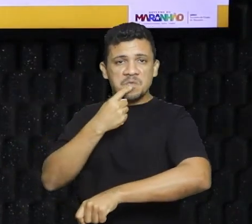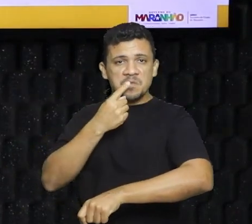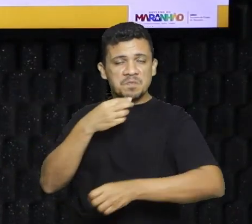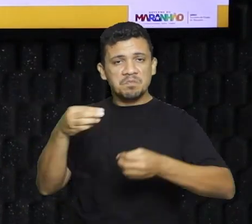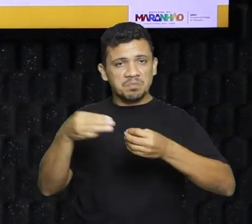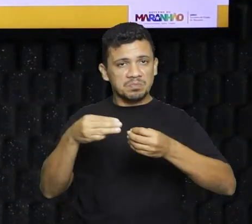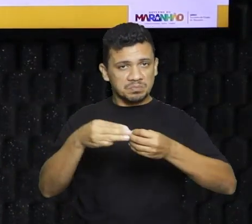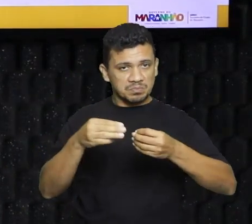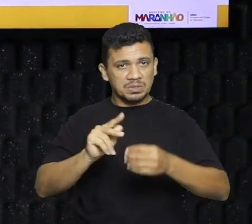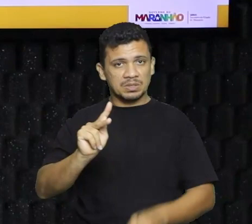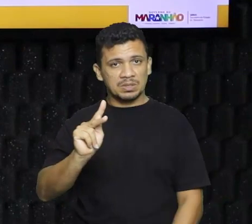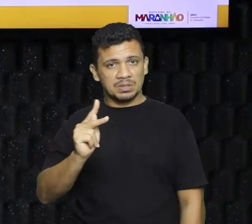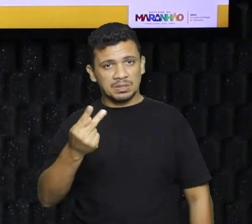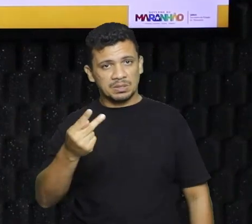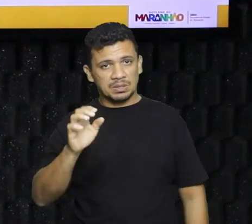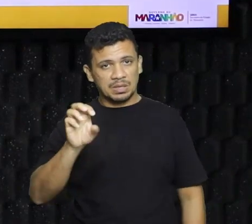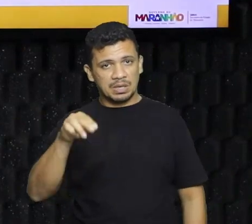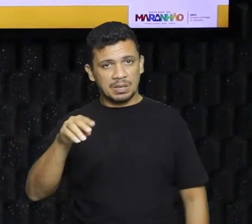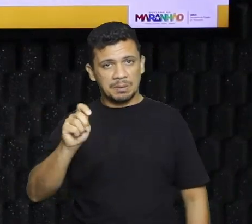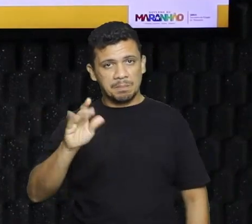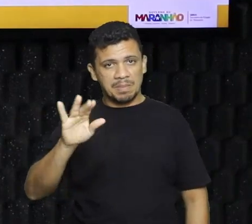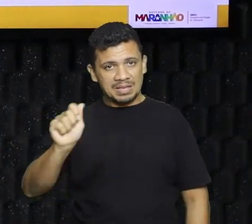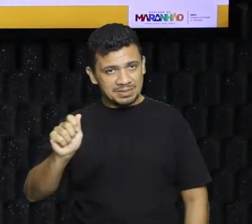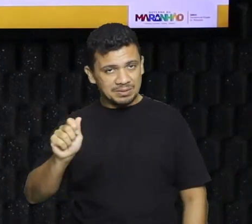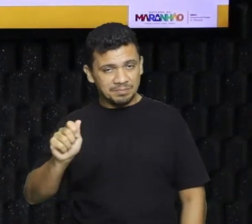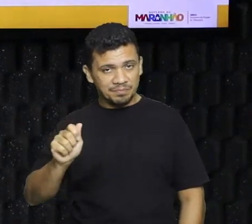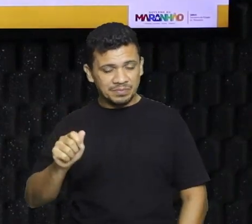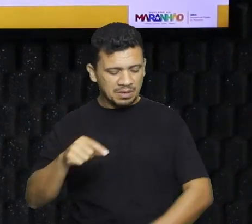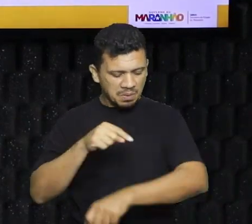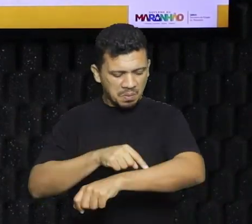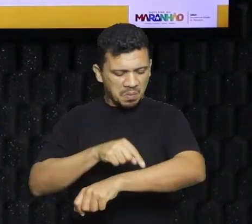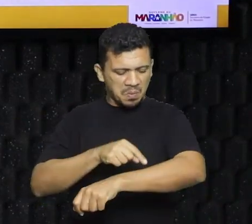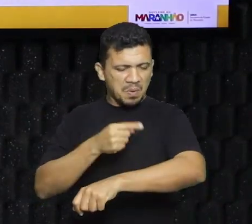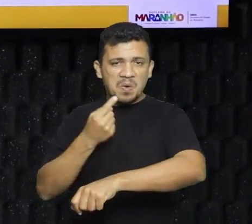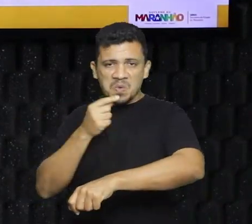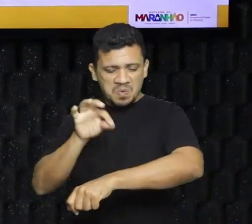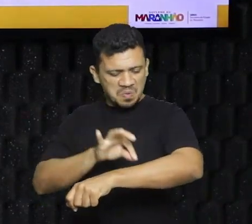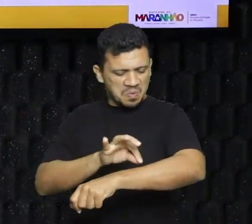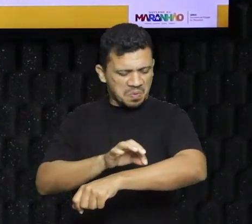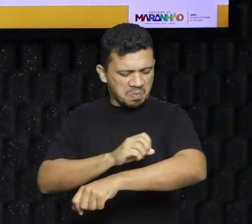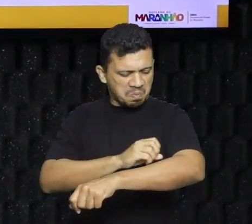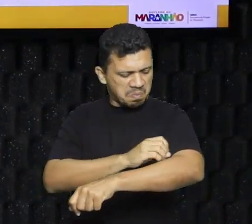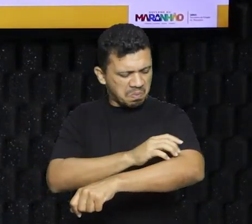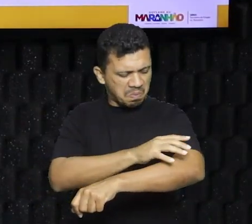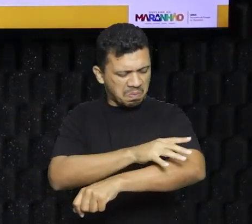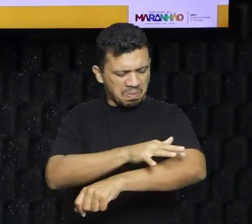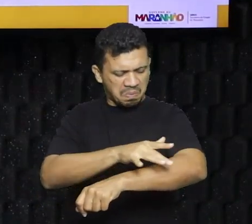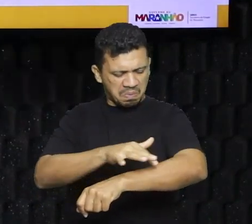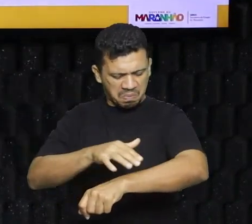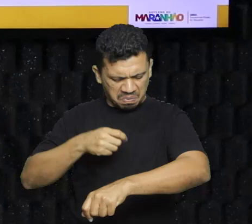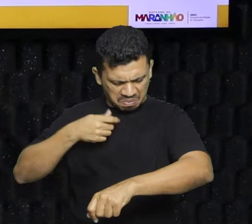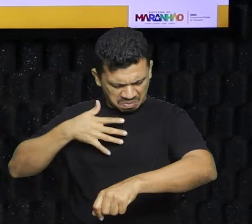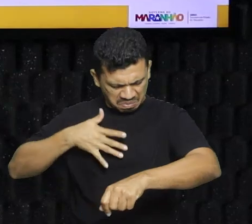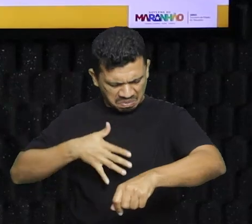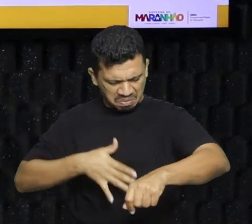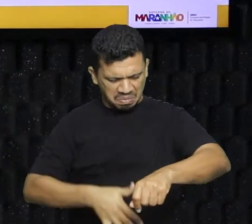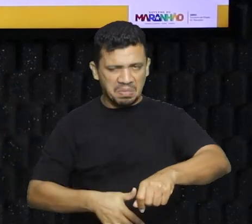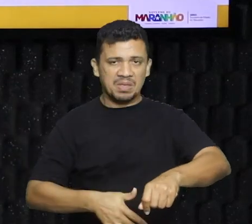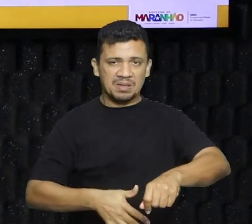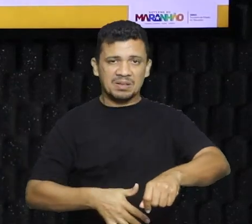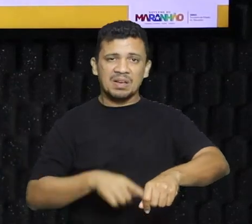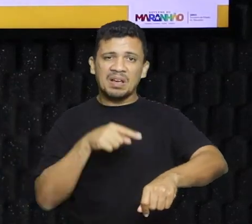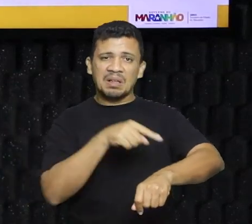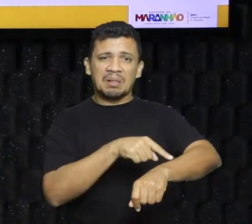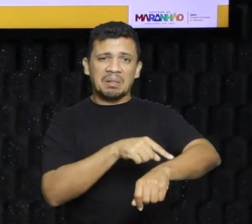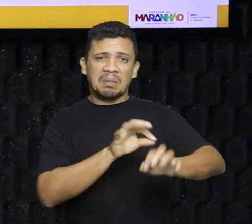chamamos de hemácias e quando ele se reproduz, ele promove o rompimento da membrana da hemácia E